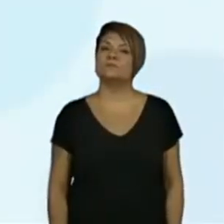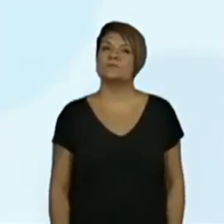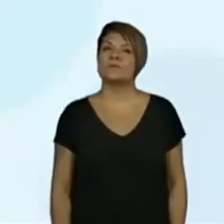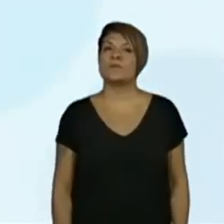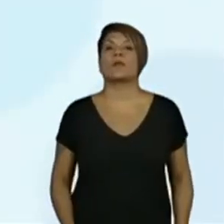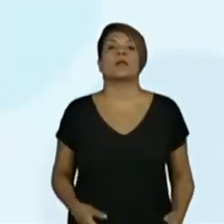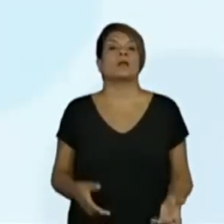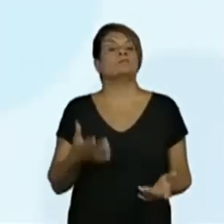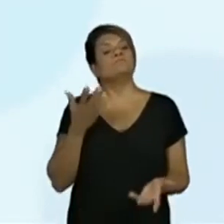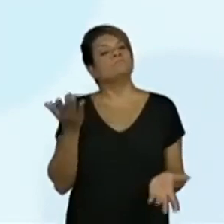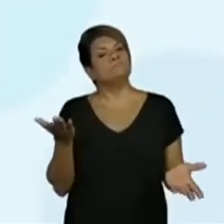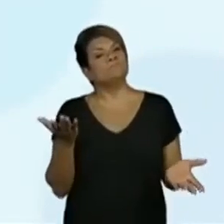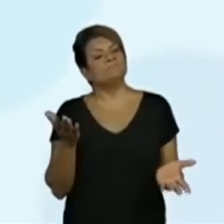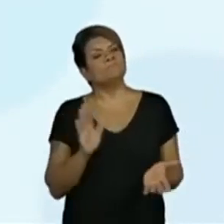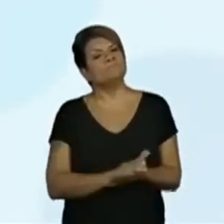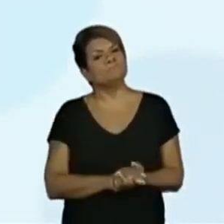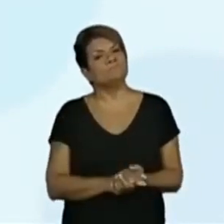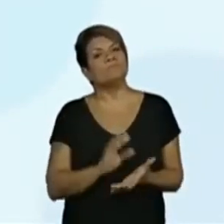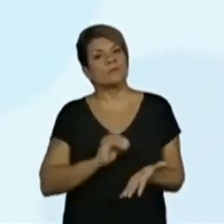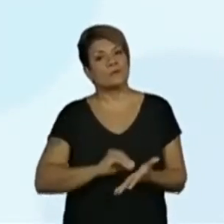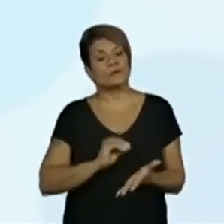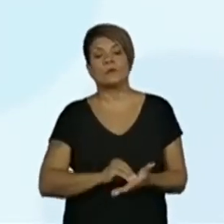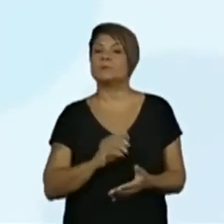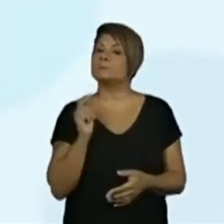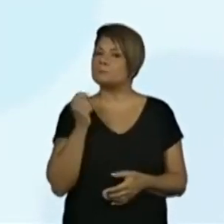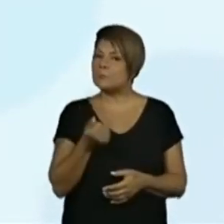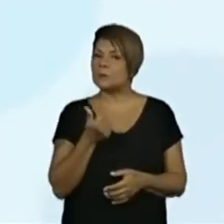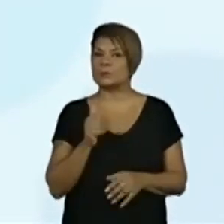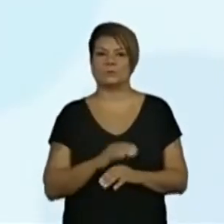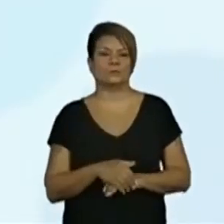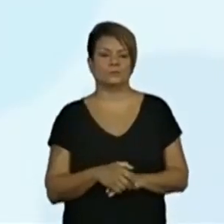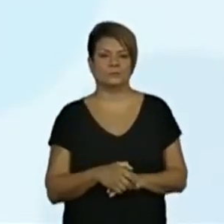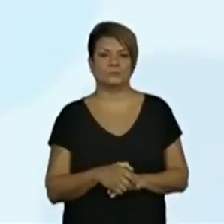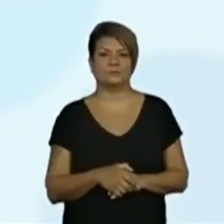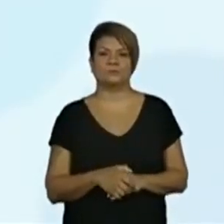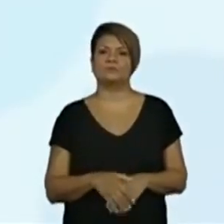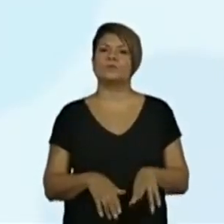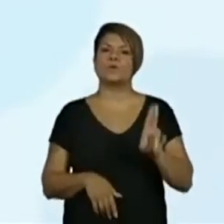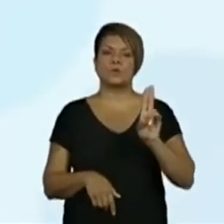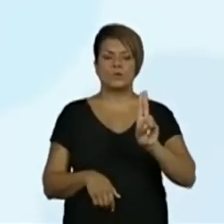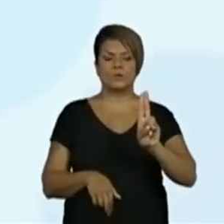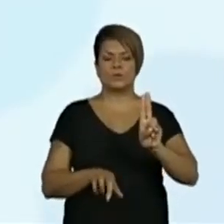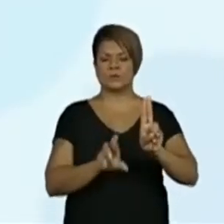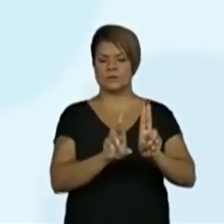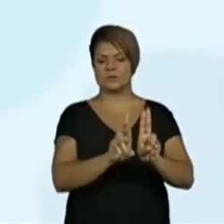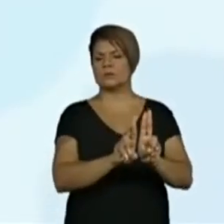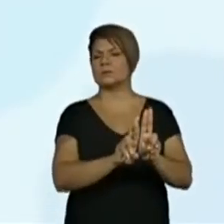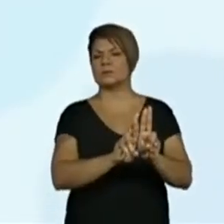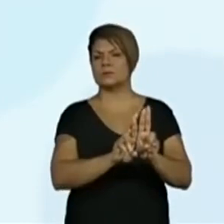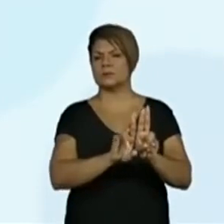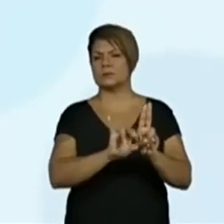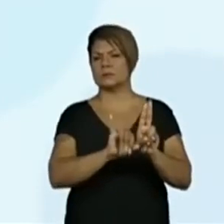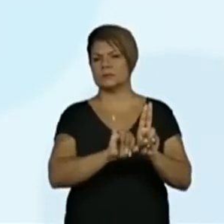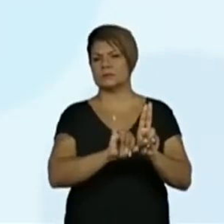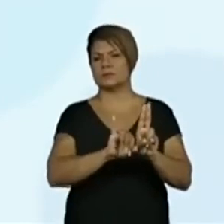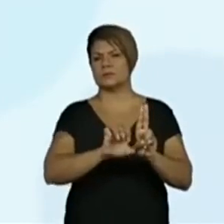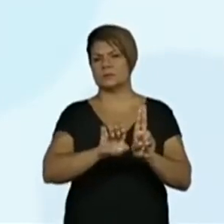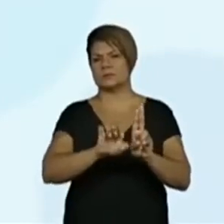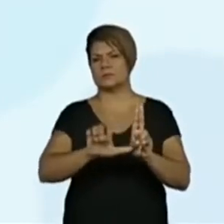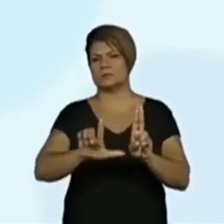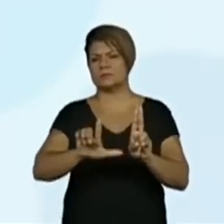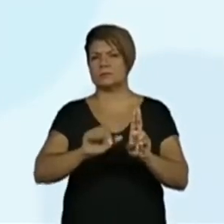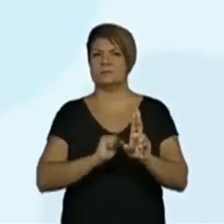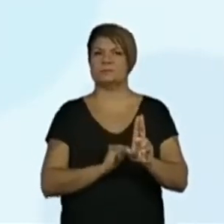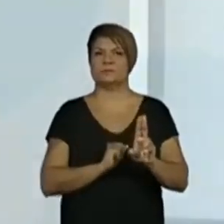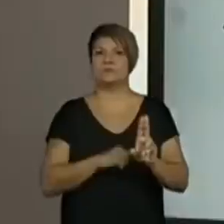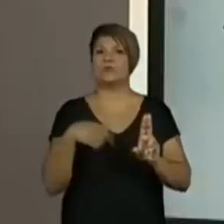Poxa vida. Está faltando pouco agora. Está faltando pouco. Uriel. Como é que será que esse finalzinho de nome, eu preciso